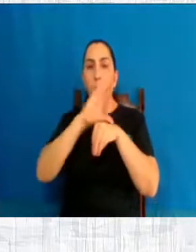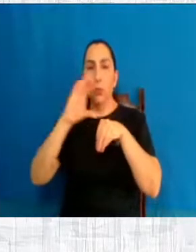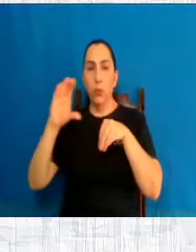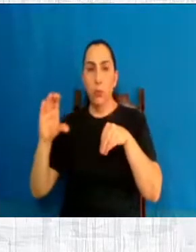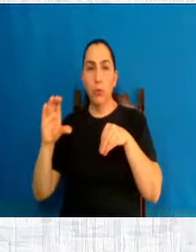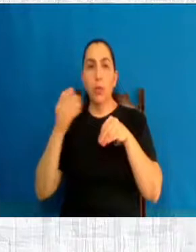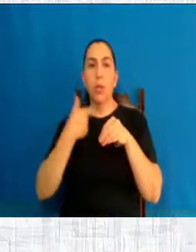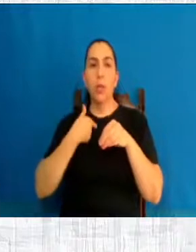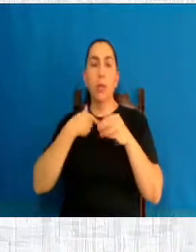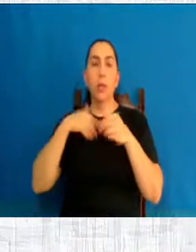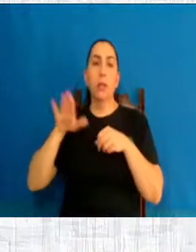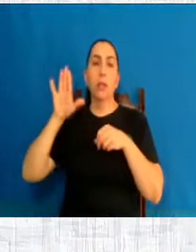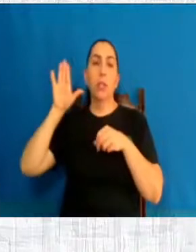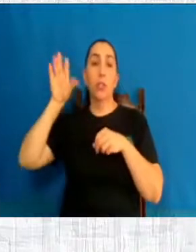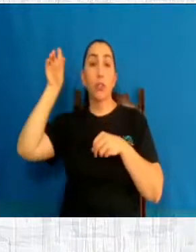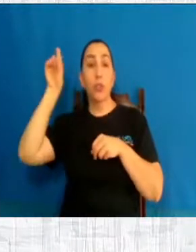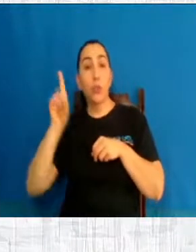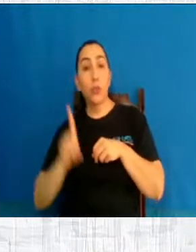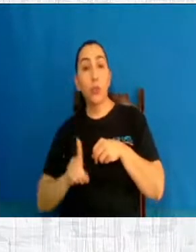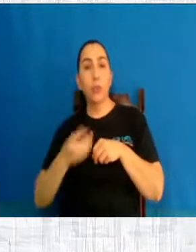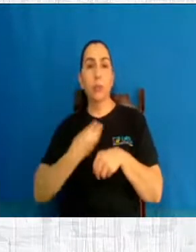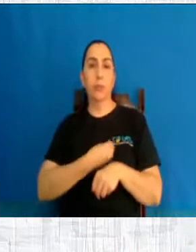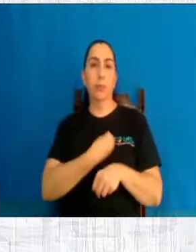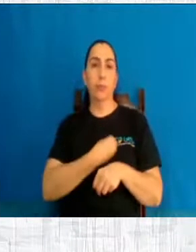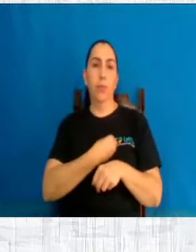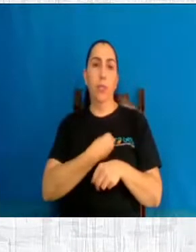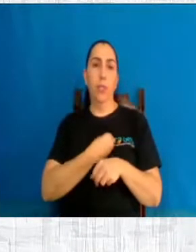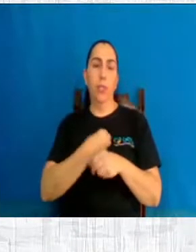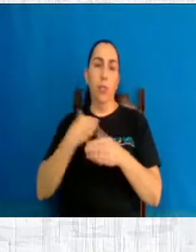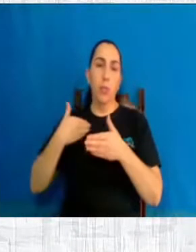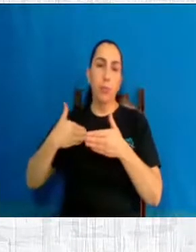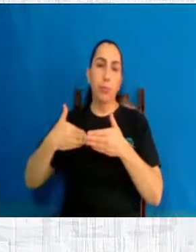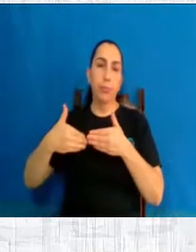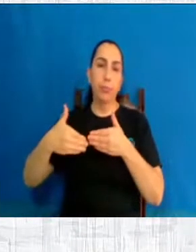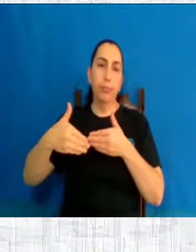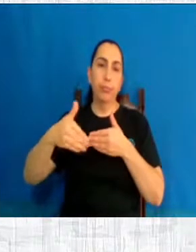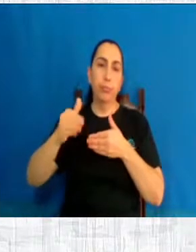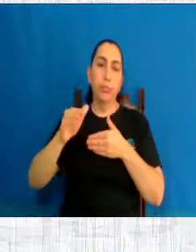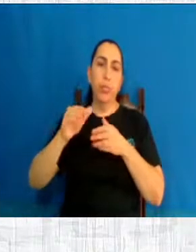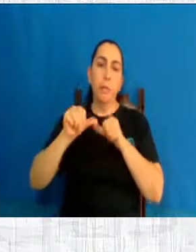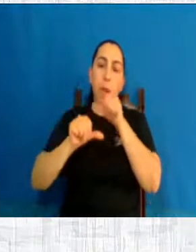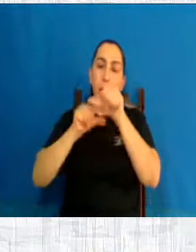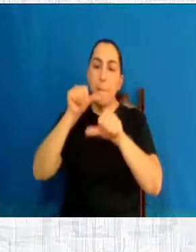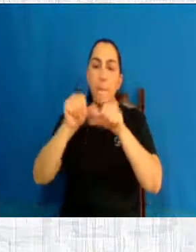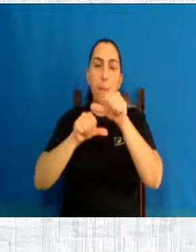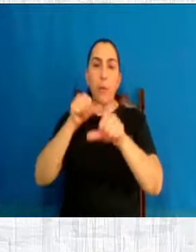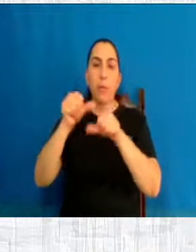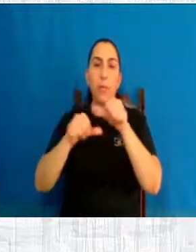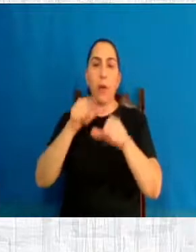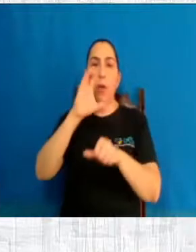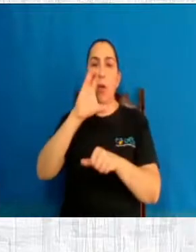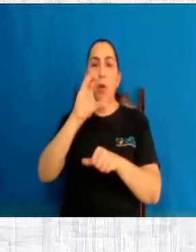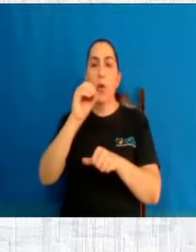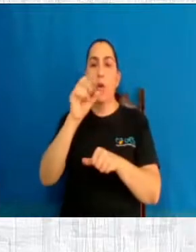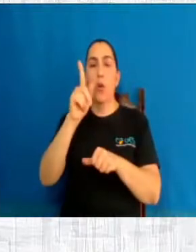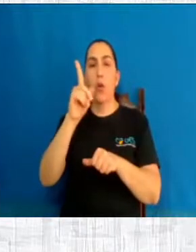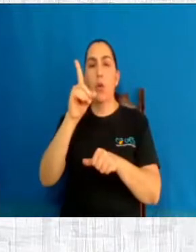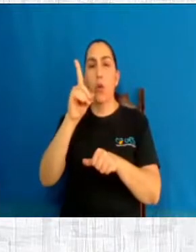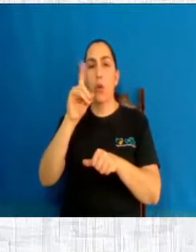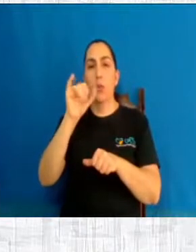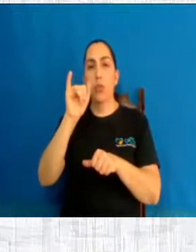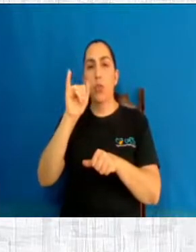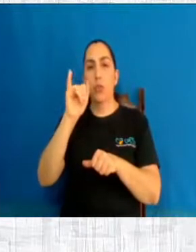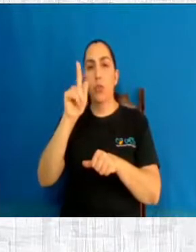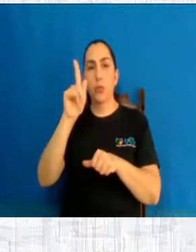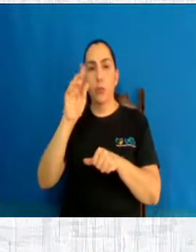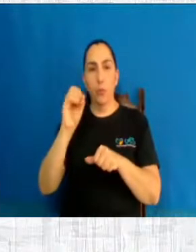o direito à vida, desde a concepção. A PEC da vida, que não altera o código penal. Quem diz isso não sou eu. É o ex-ministro supremo do